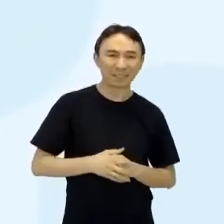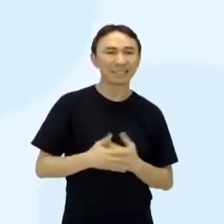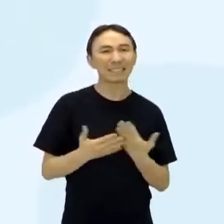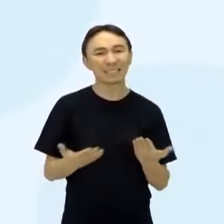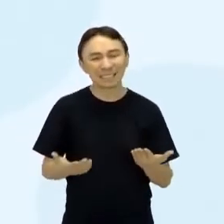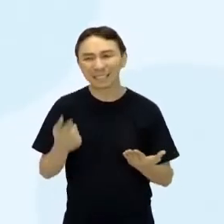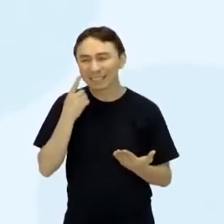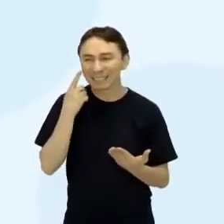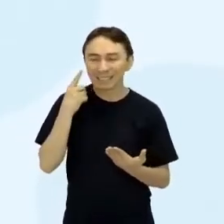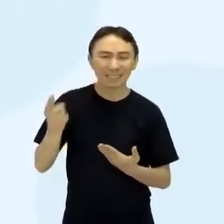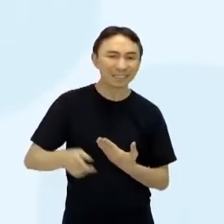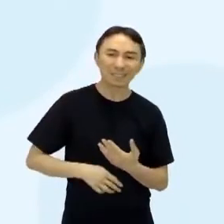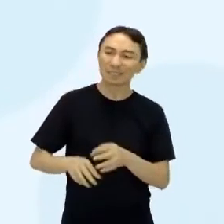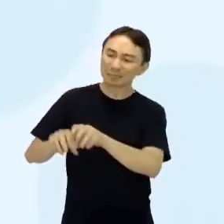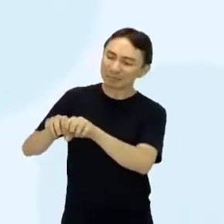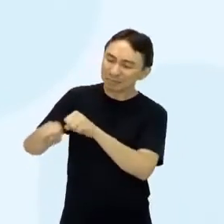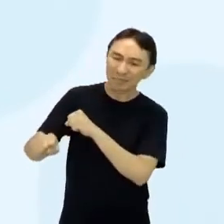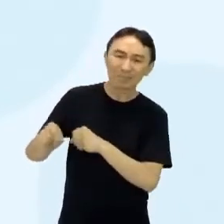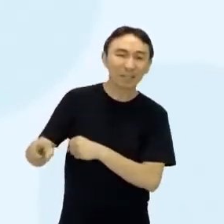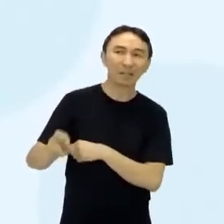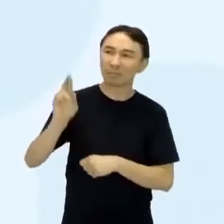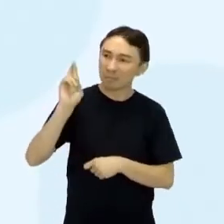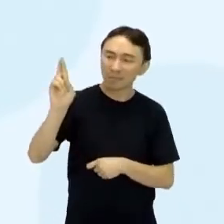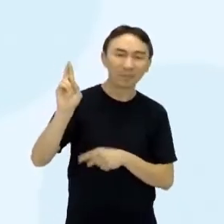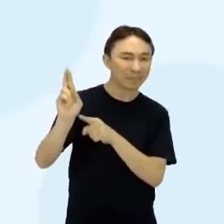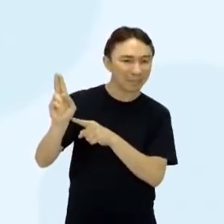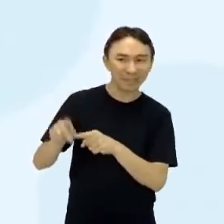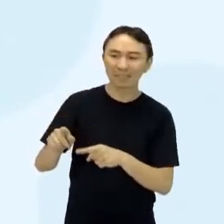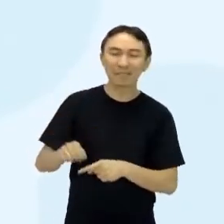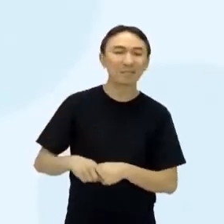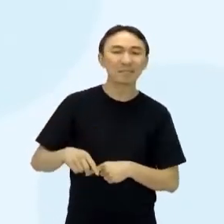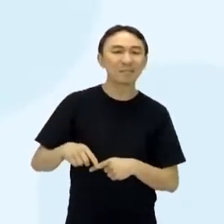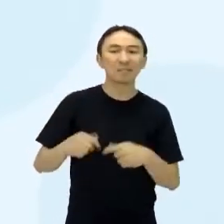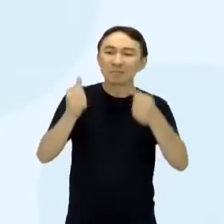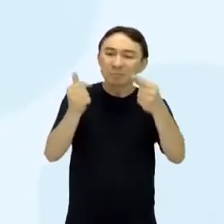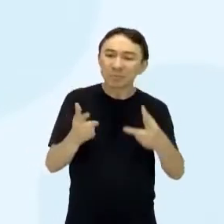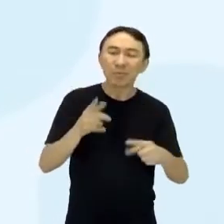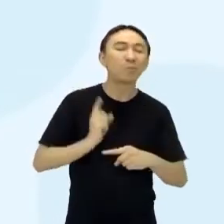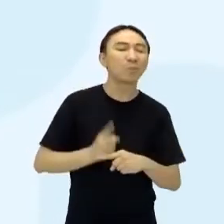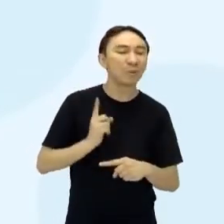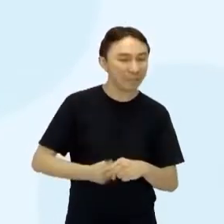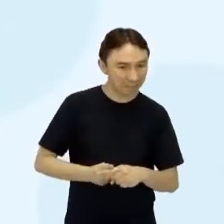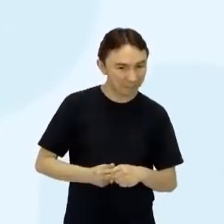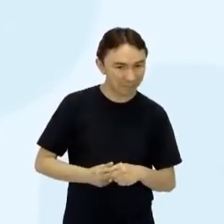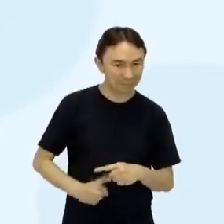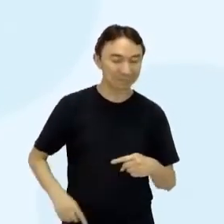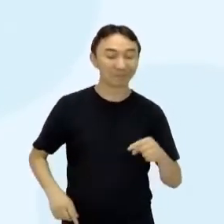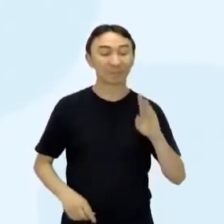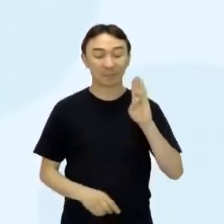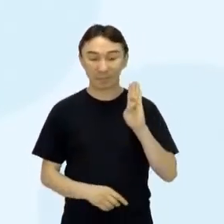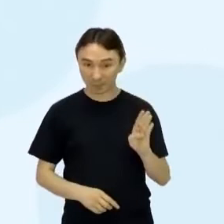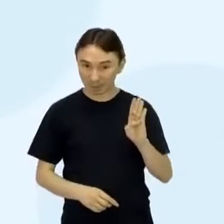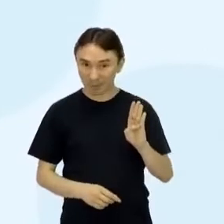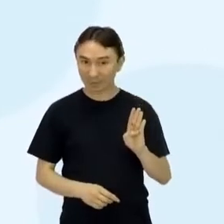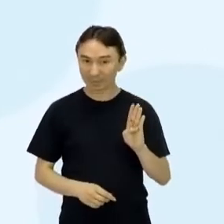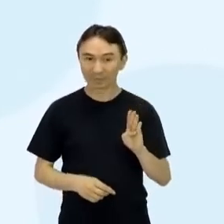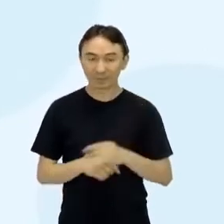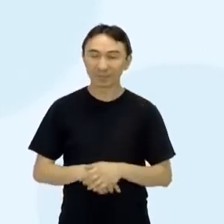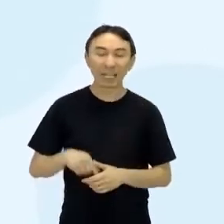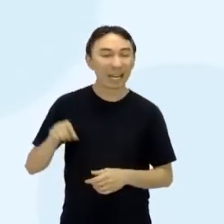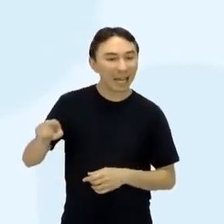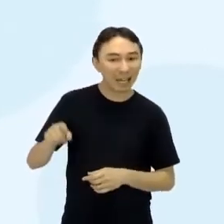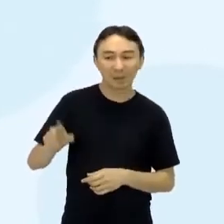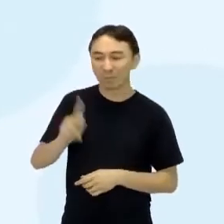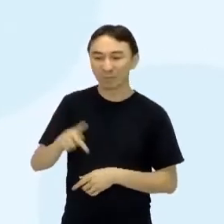objetivo dele de fazer esse tipo de citação, para você justificar, e B, ao descrever a formação do professor autor,